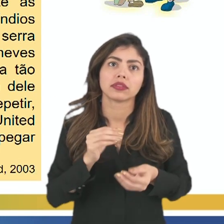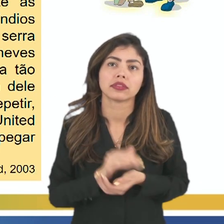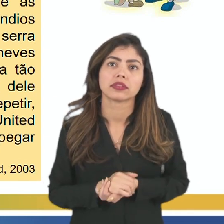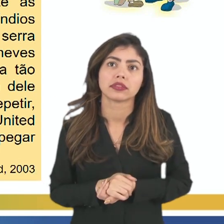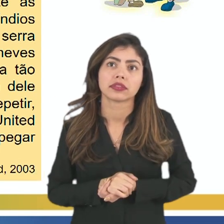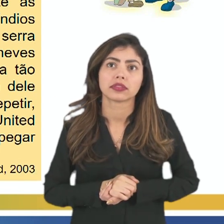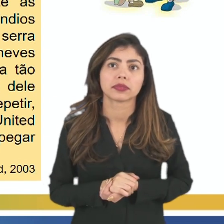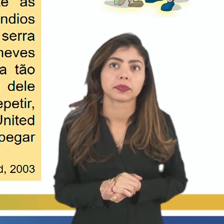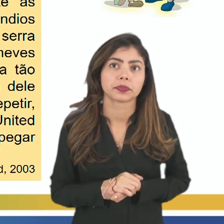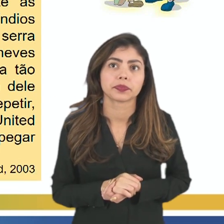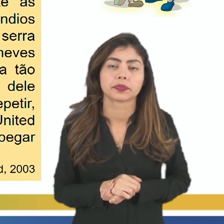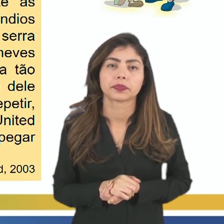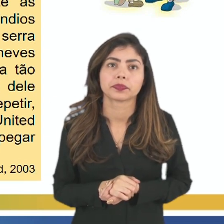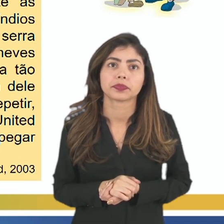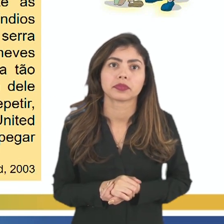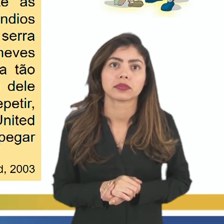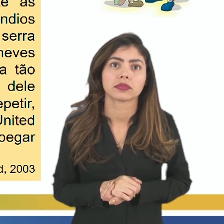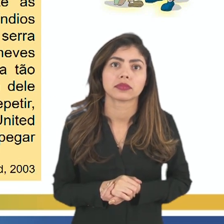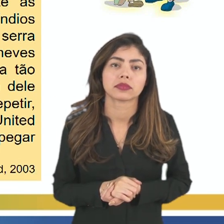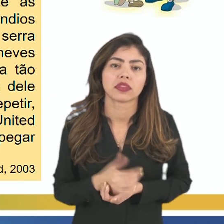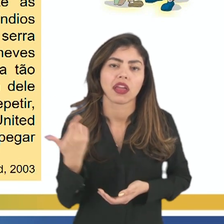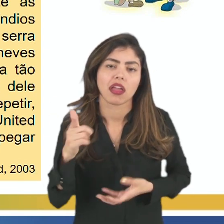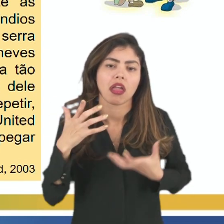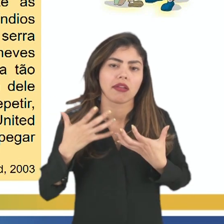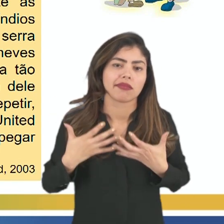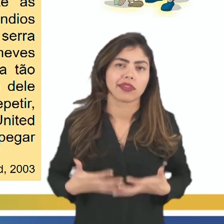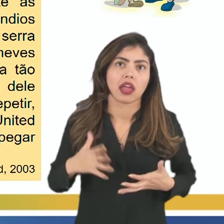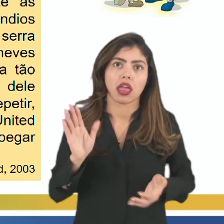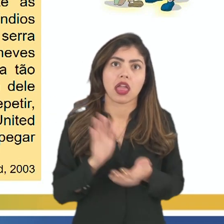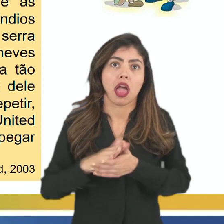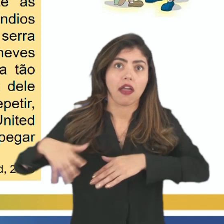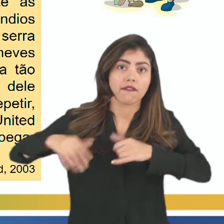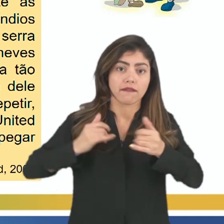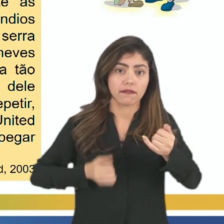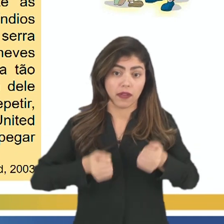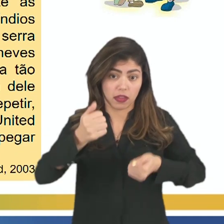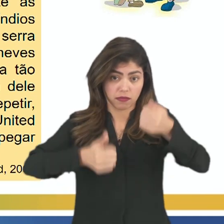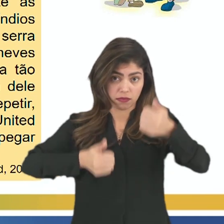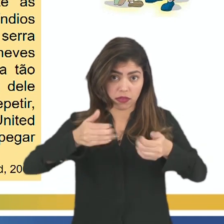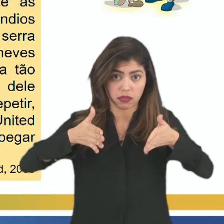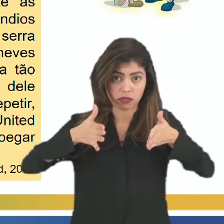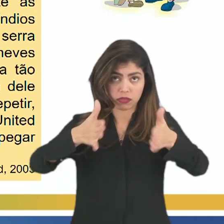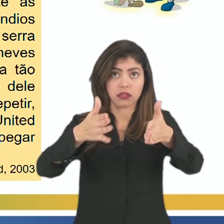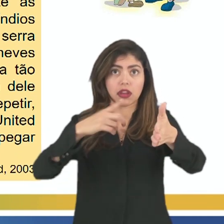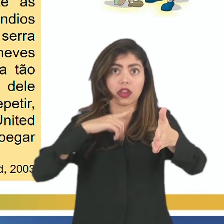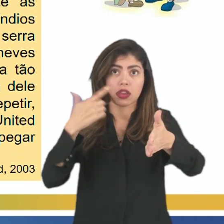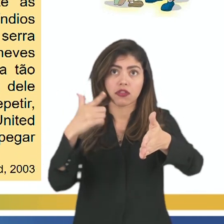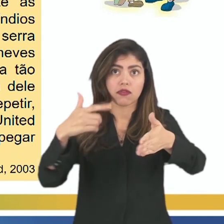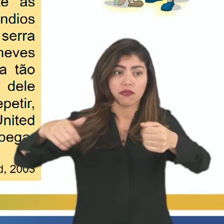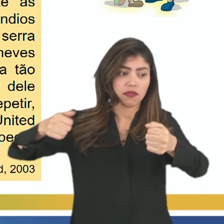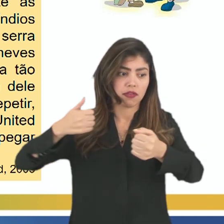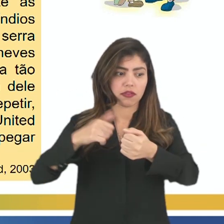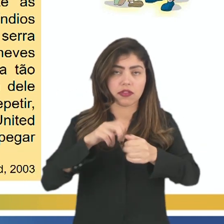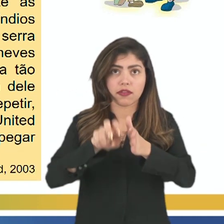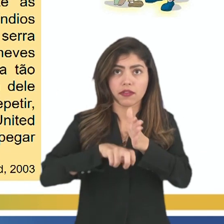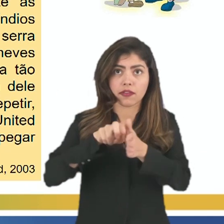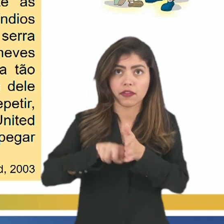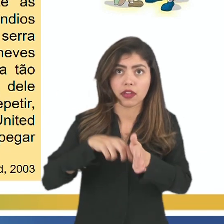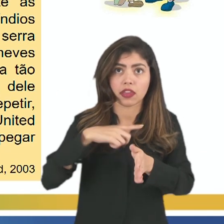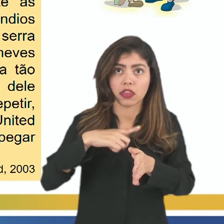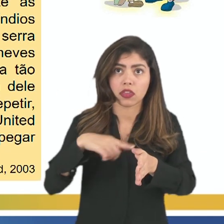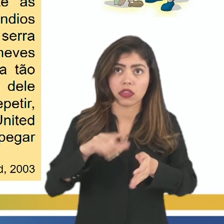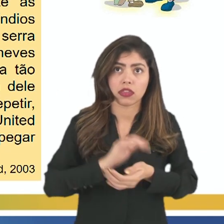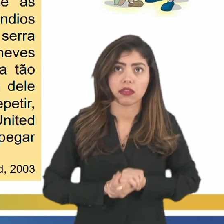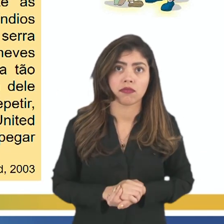ouvi repetir sem descanso que as vias do trem de ferro e os acampamentos da United